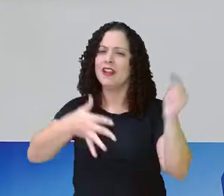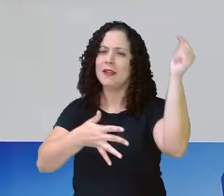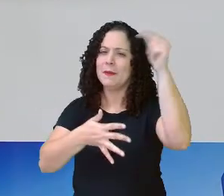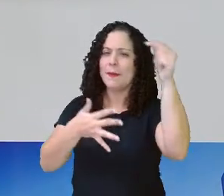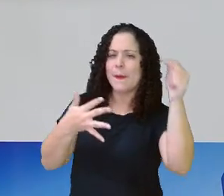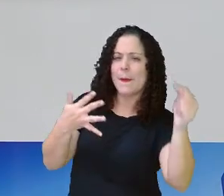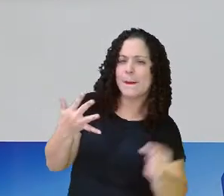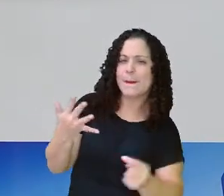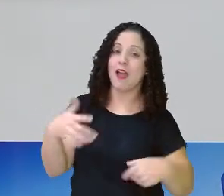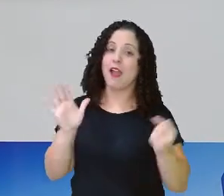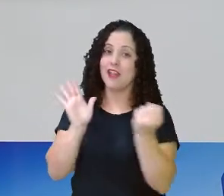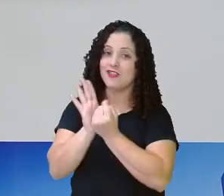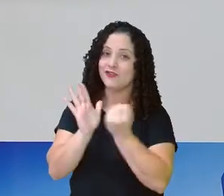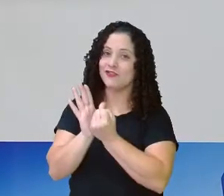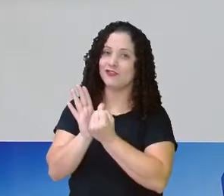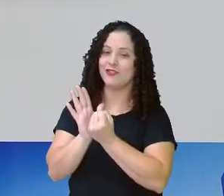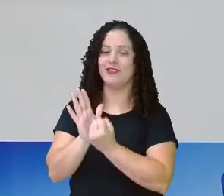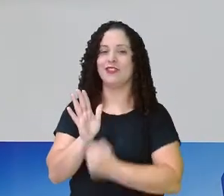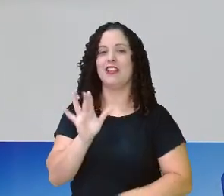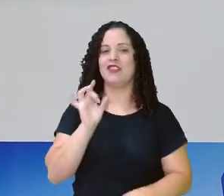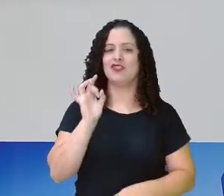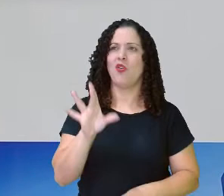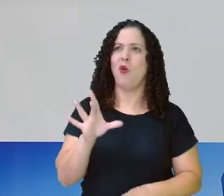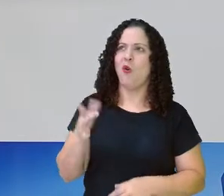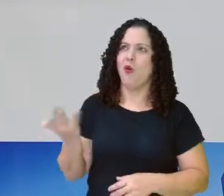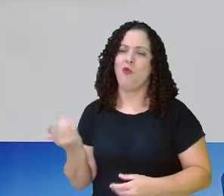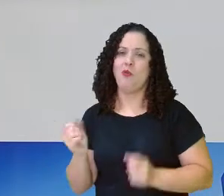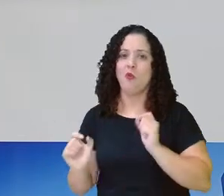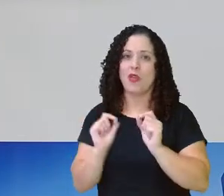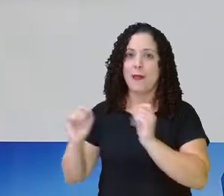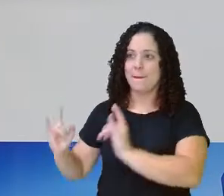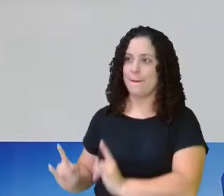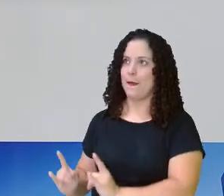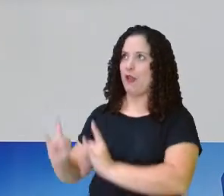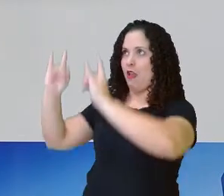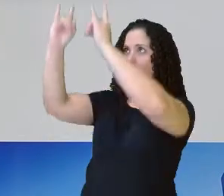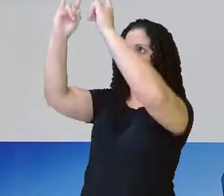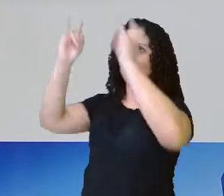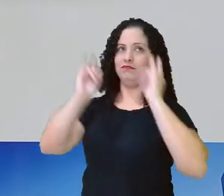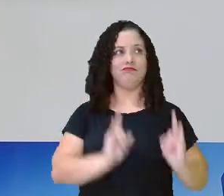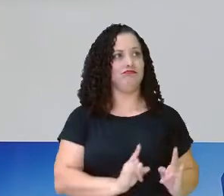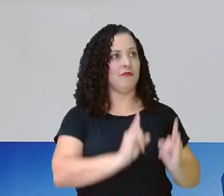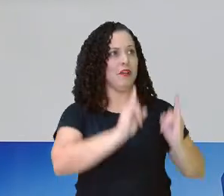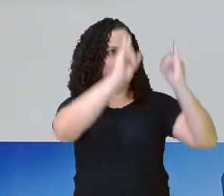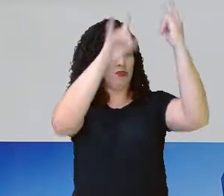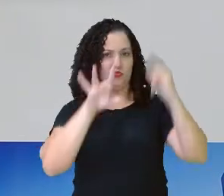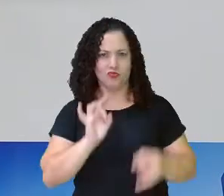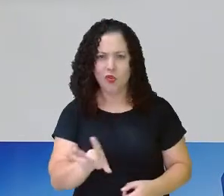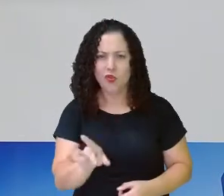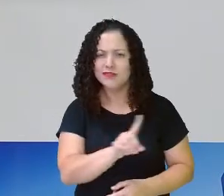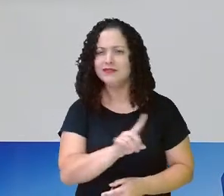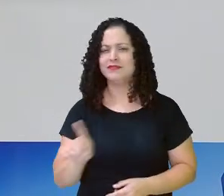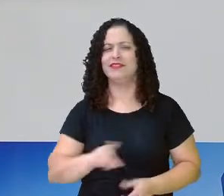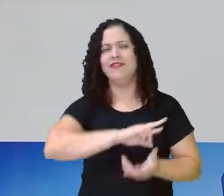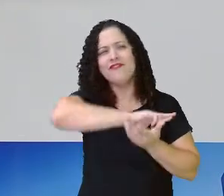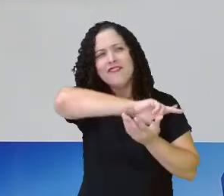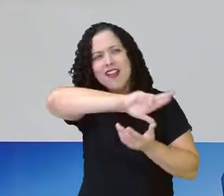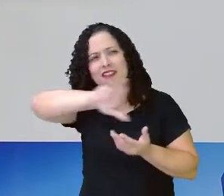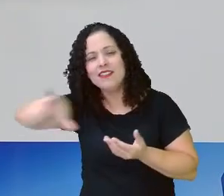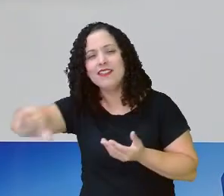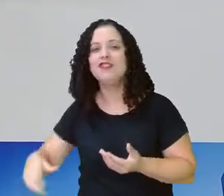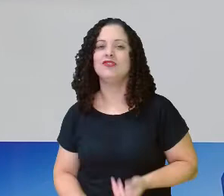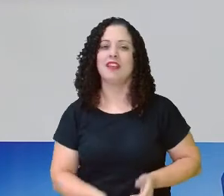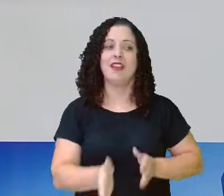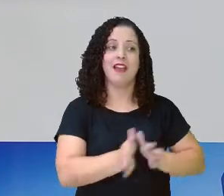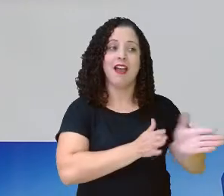registro. Não só em grandes monumentos, como a gente viu os prédios, mas também de a gente poder ter acesso